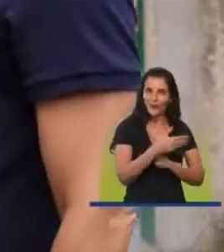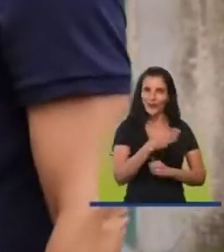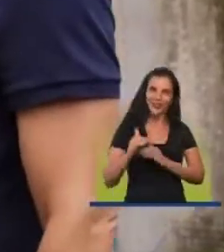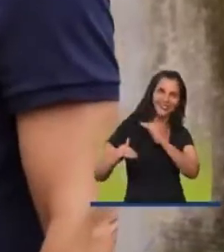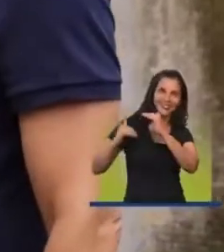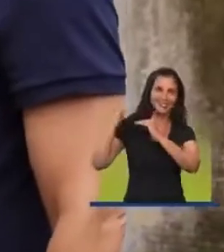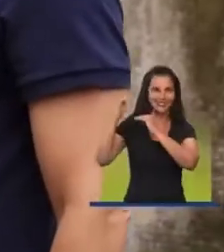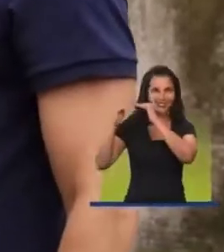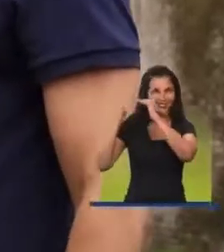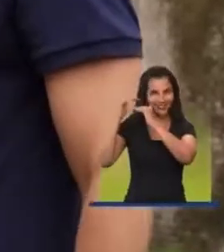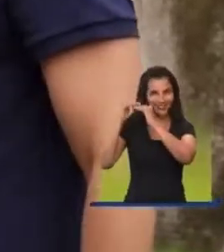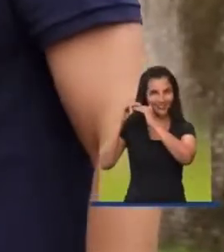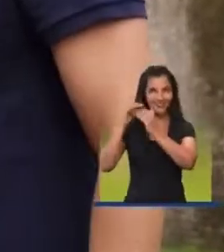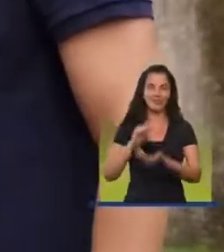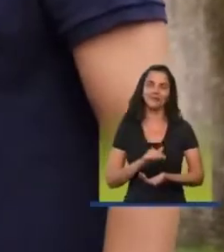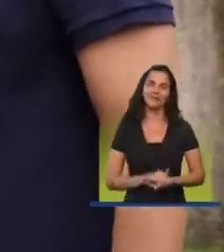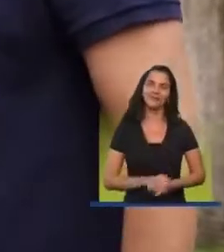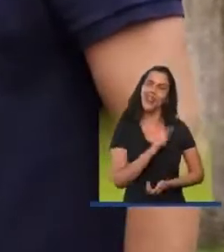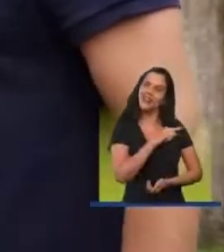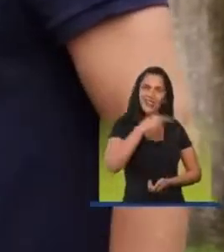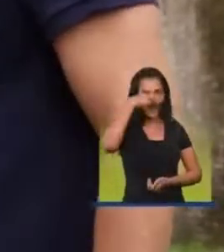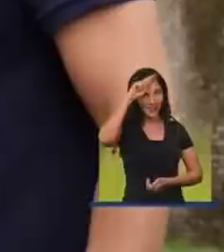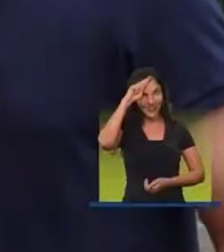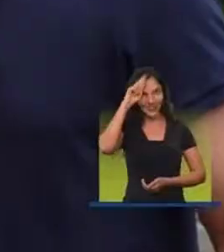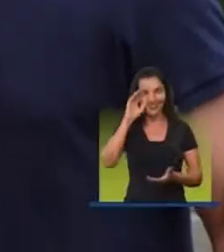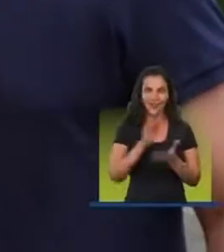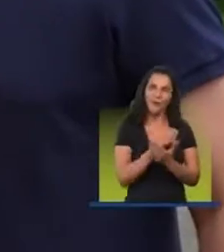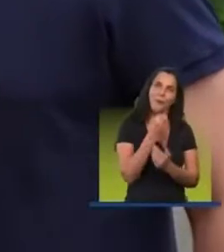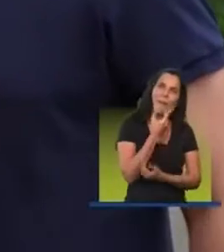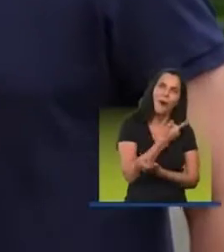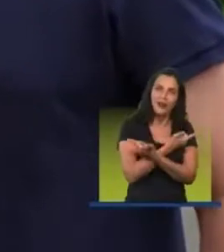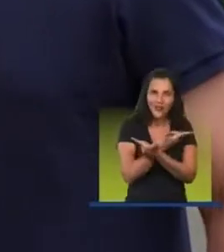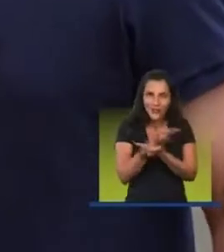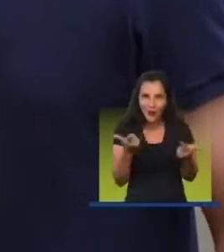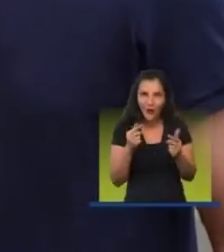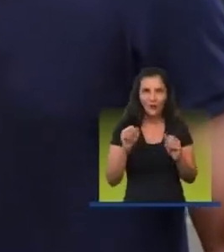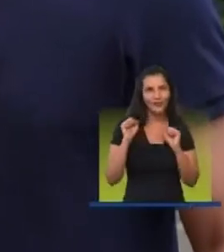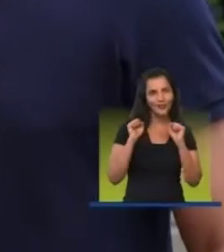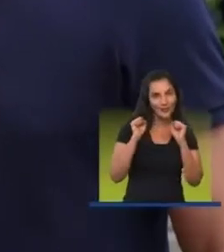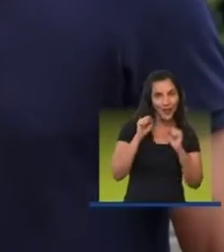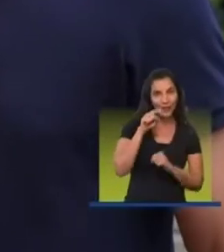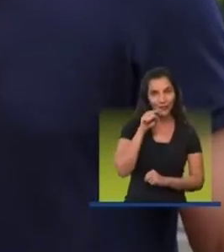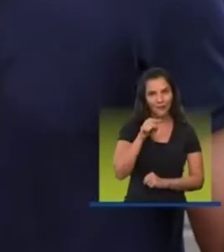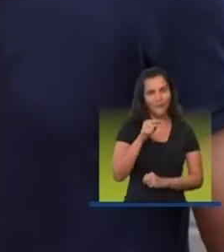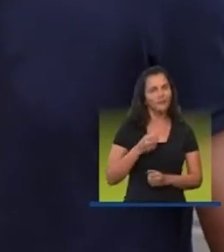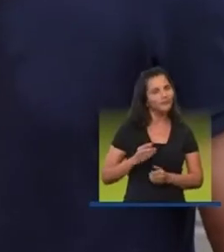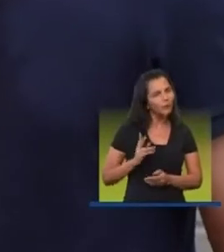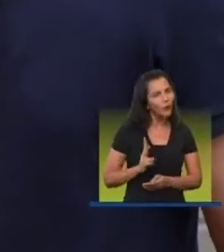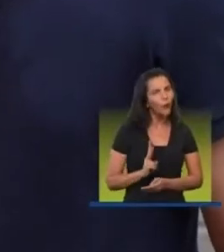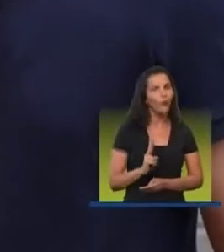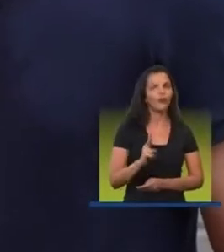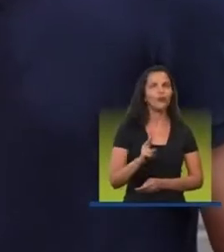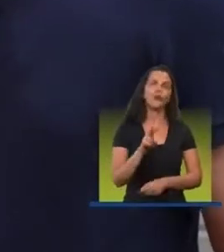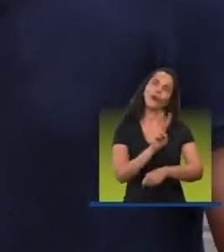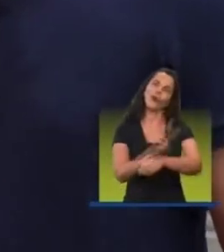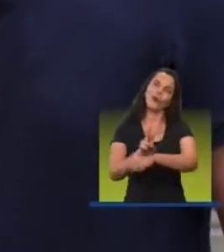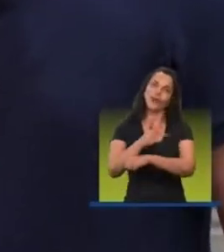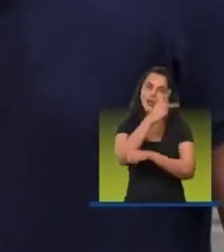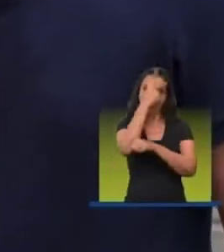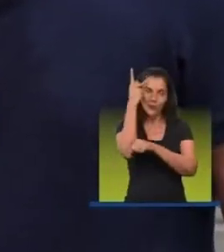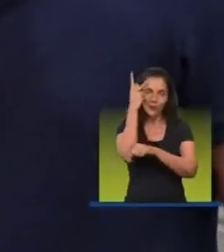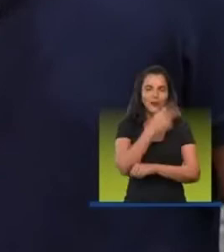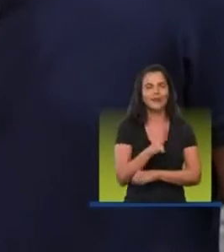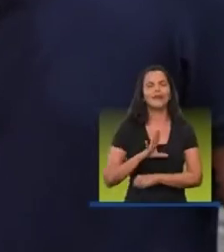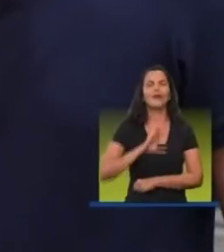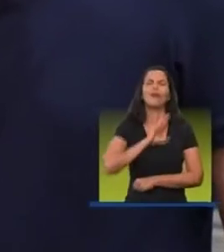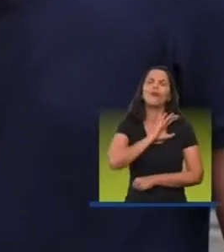Santos Seguir em frente Isso aí Rogério Boa sorte Sucesso Que você siga Cuidando do Santista Com muito amor Com